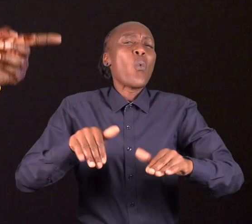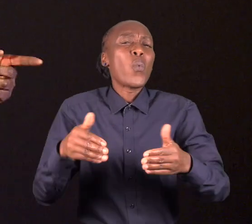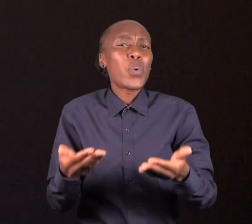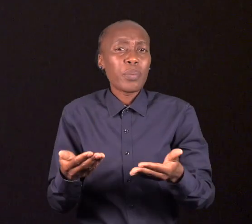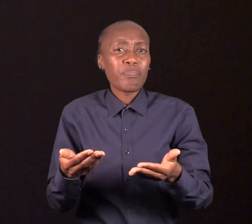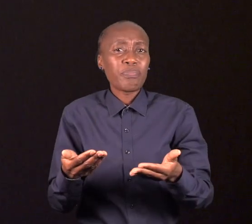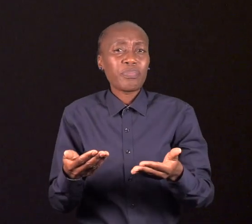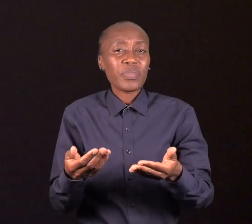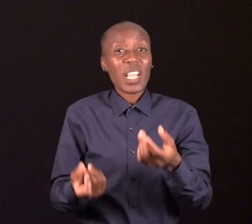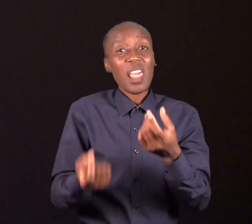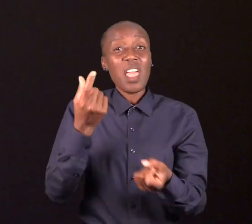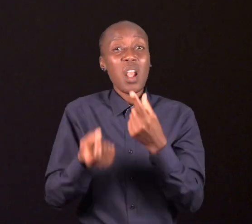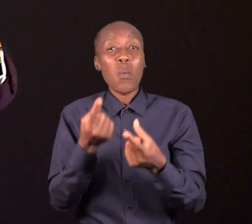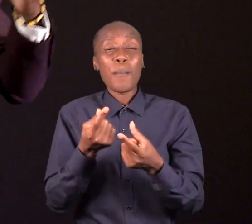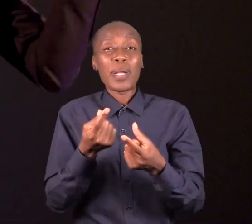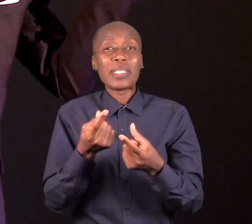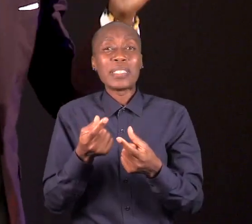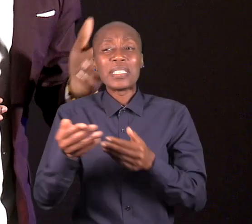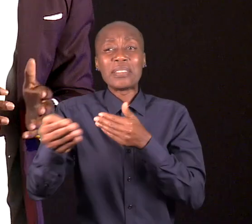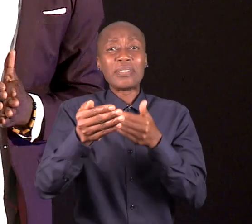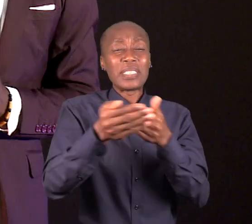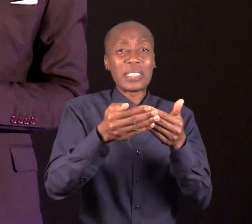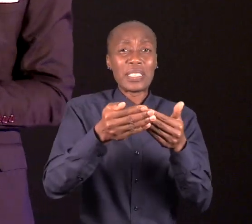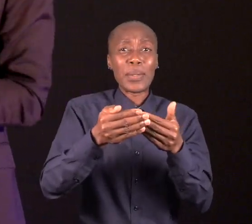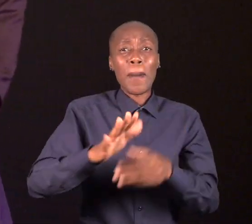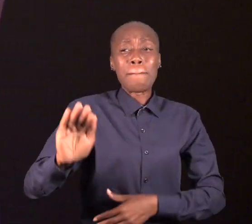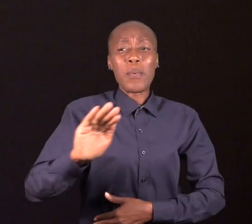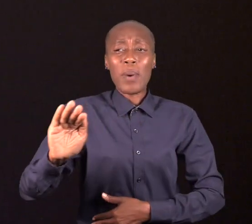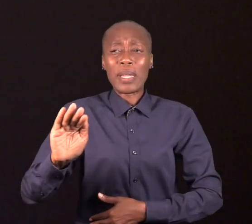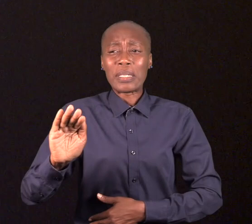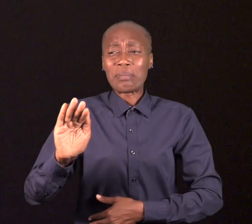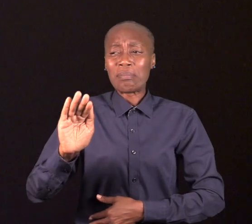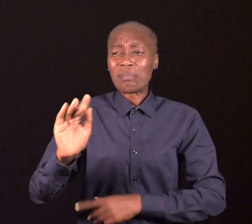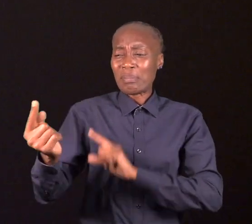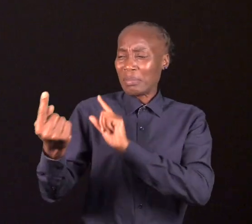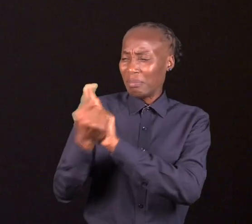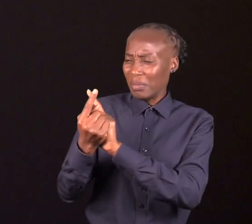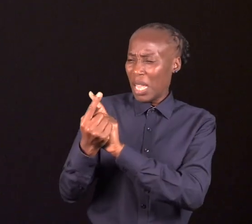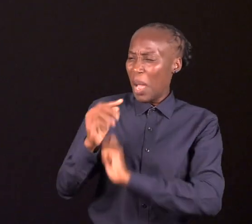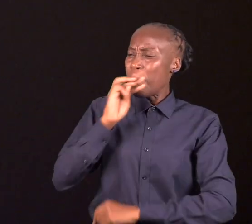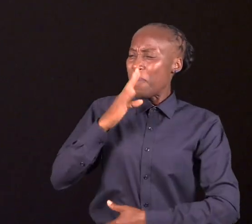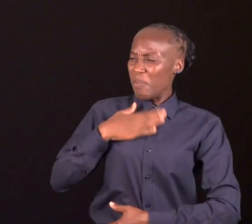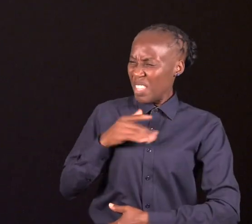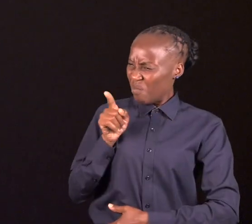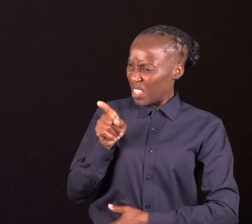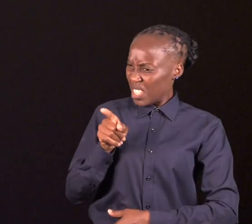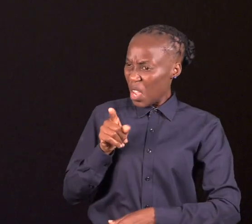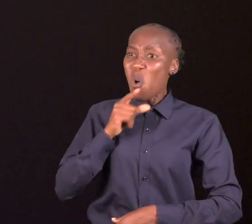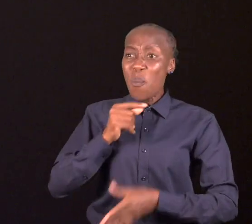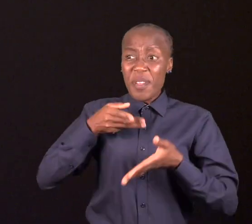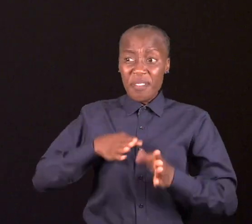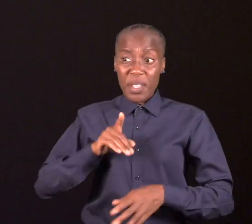Aliás, há alguns dias lá do bairro, procuravam perceber, da parte da minha mãe, se eu